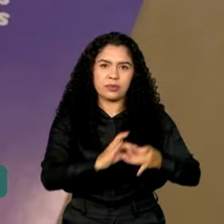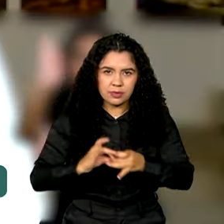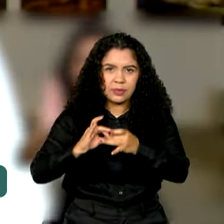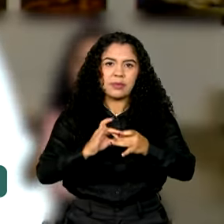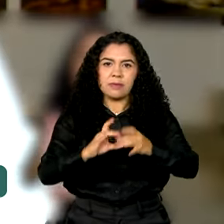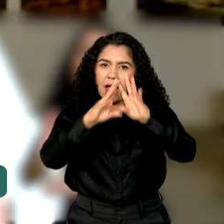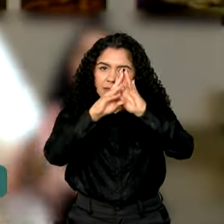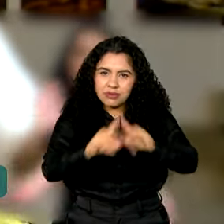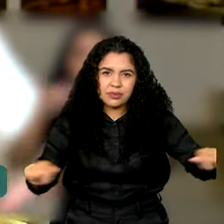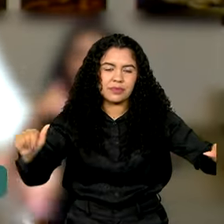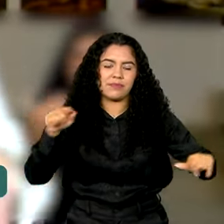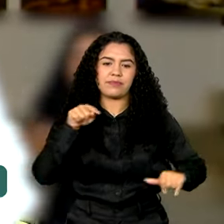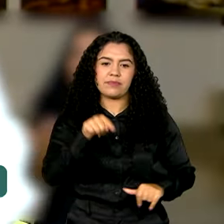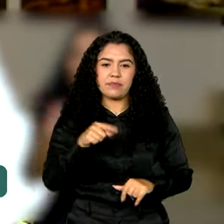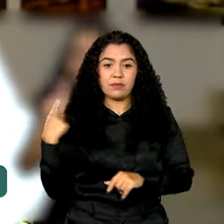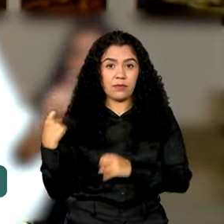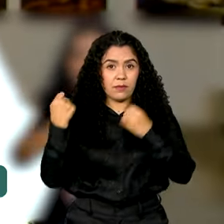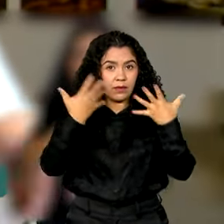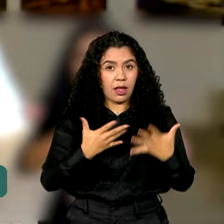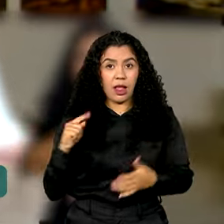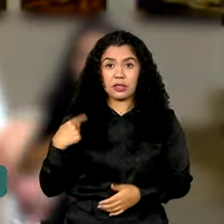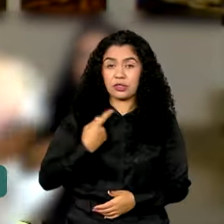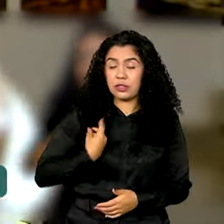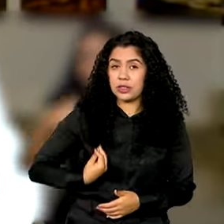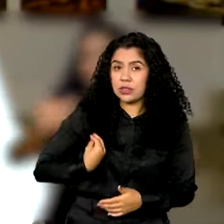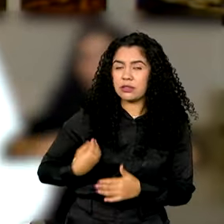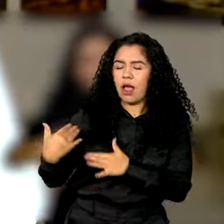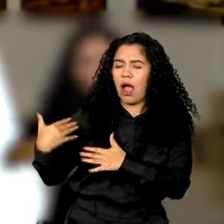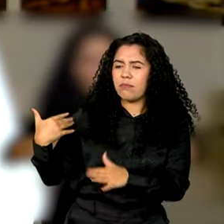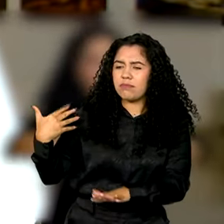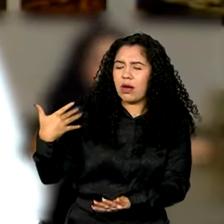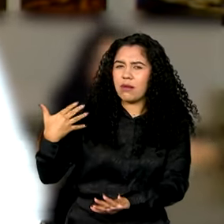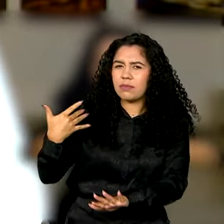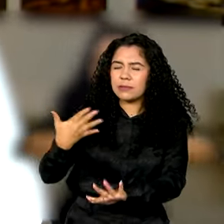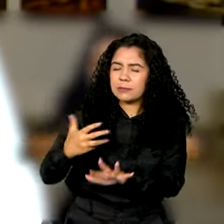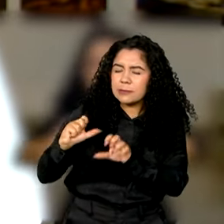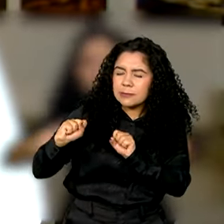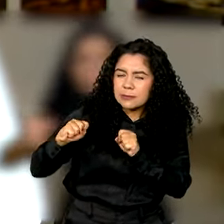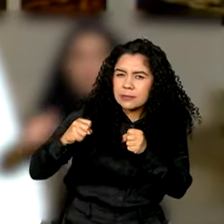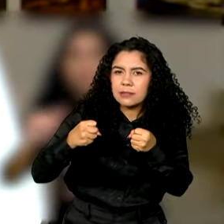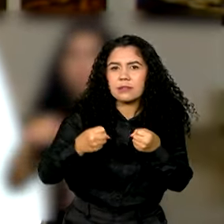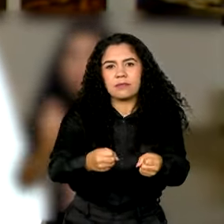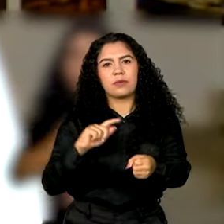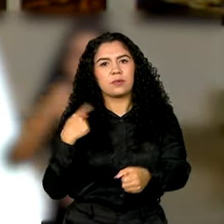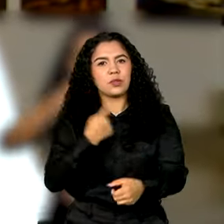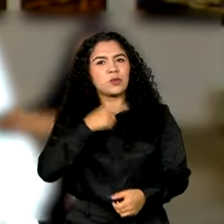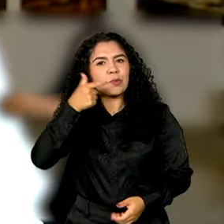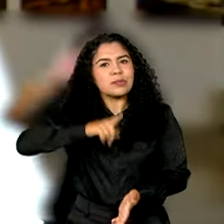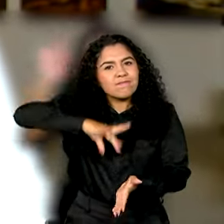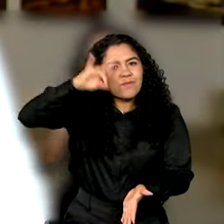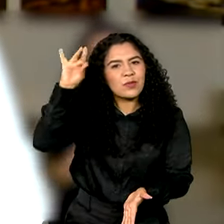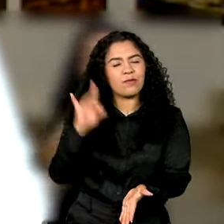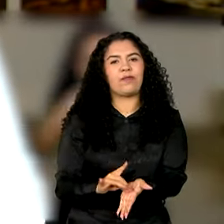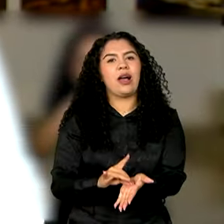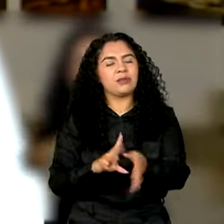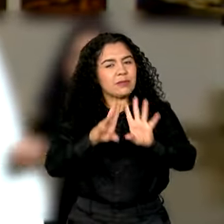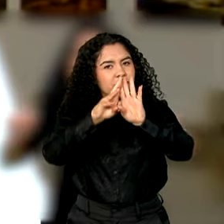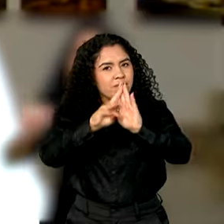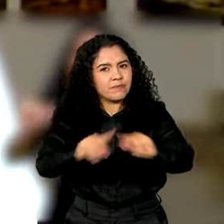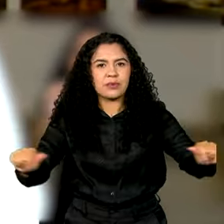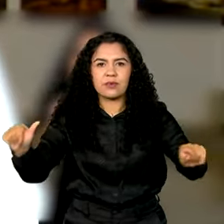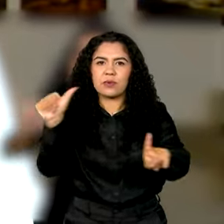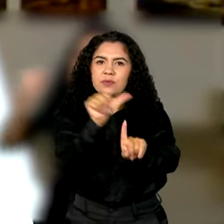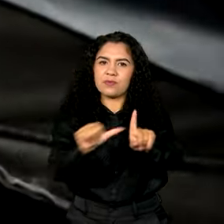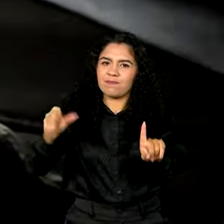roteiro. Nós estamos aí numa grande jornada para que de fato nós possamos derrotar o